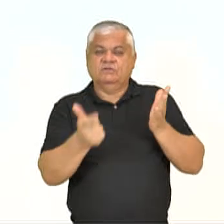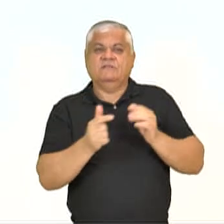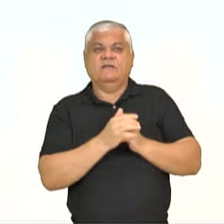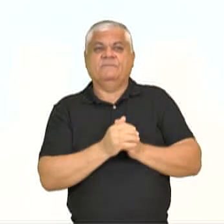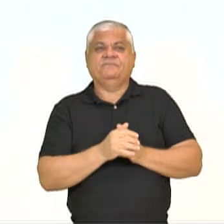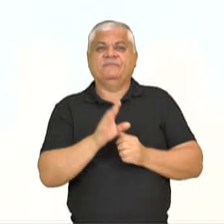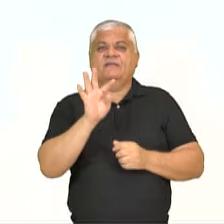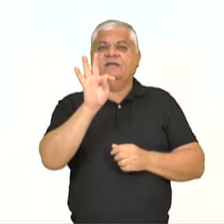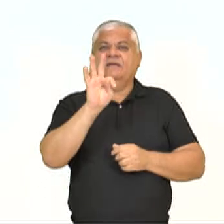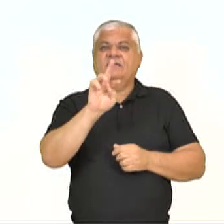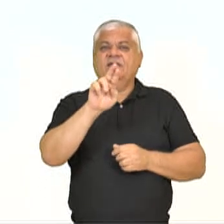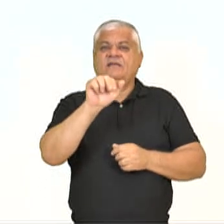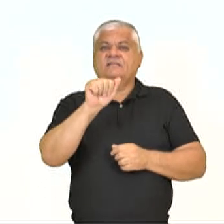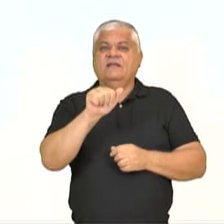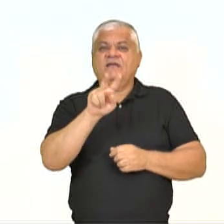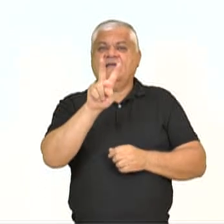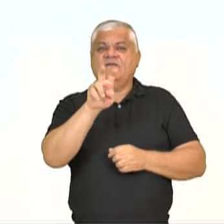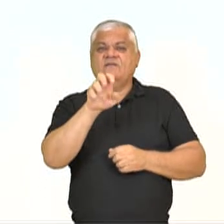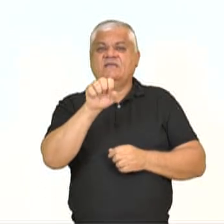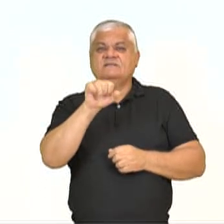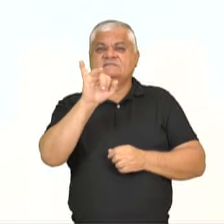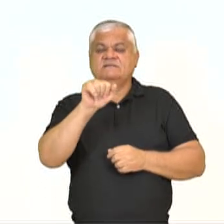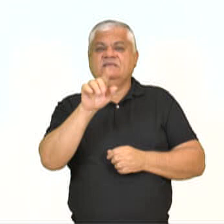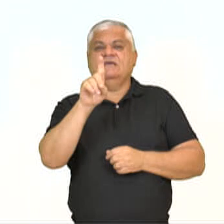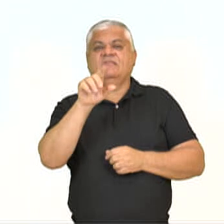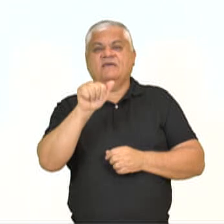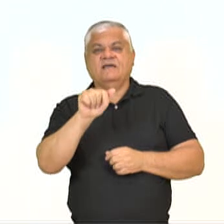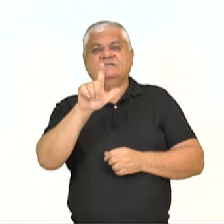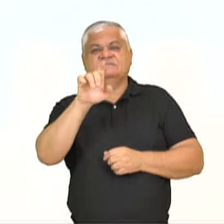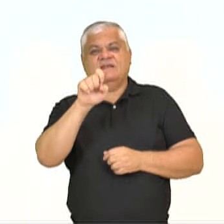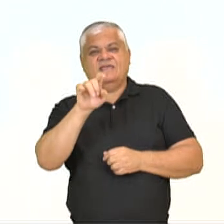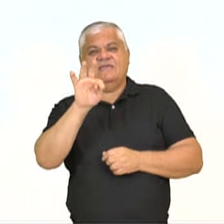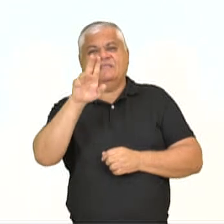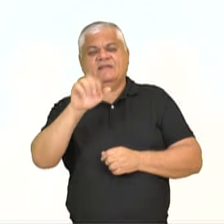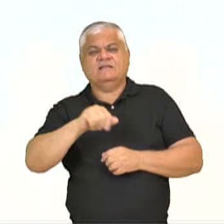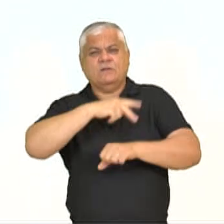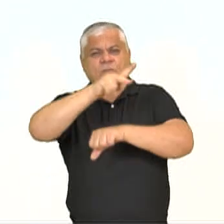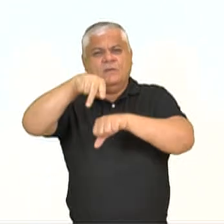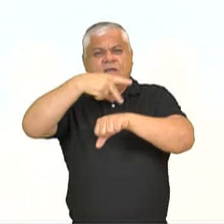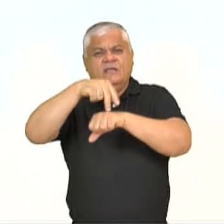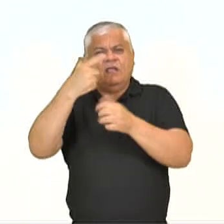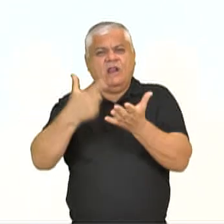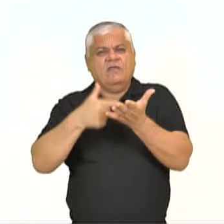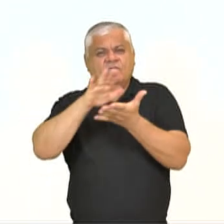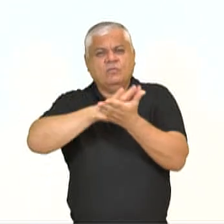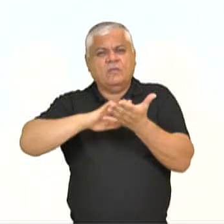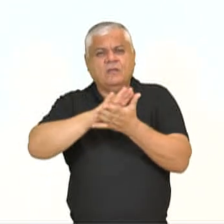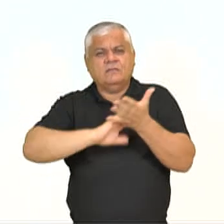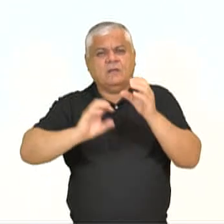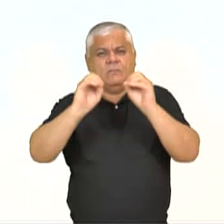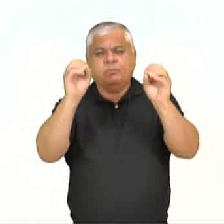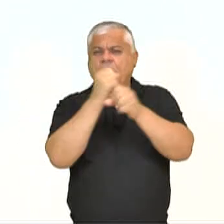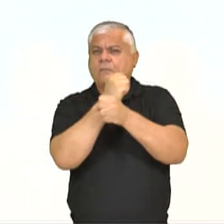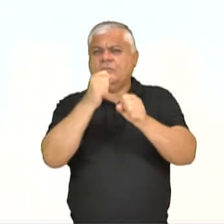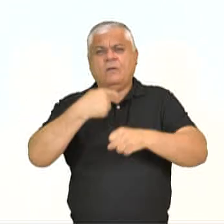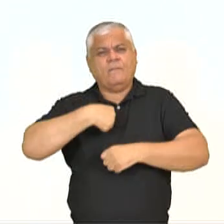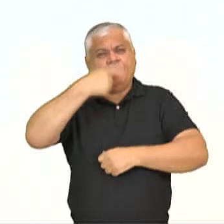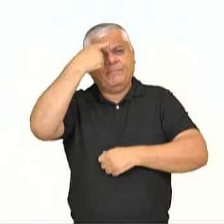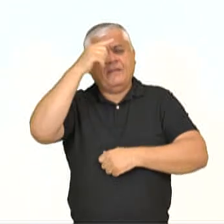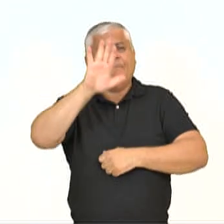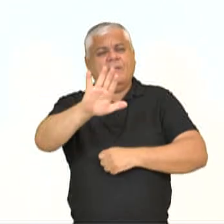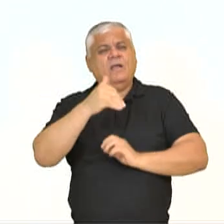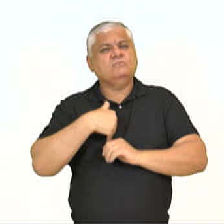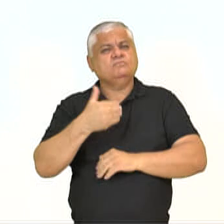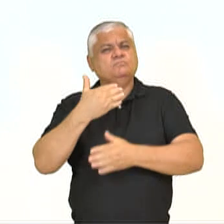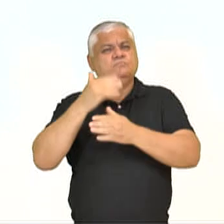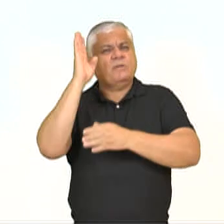das Letras. Um país sem livros, é impensável um mundo assim hoje em dia, mas o Brasil na sua infância